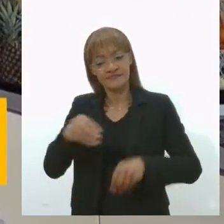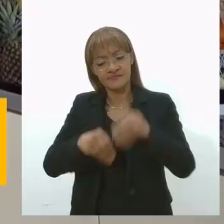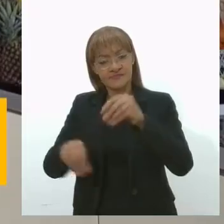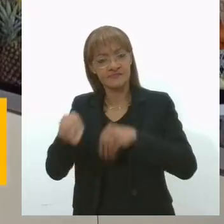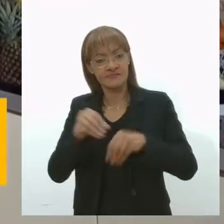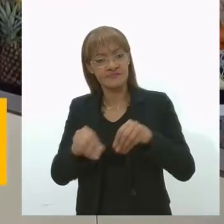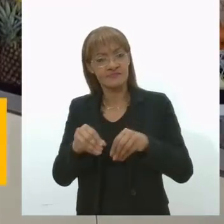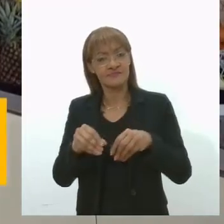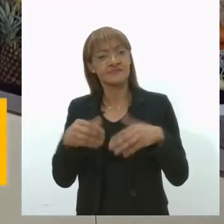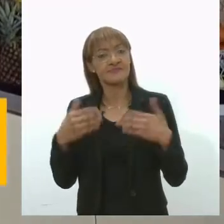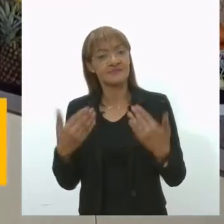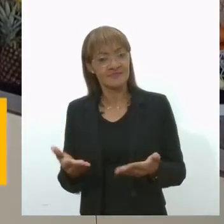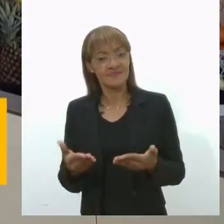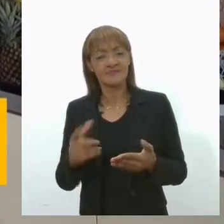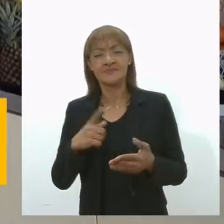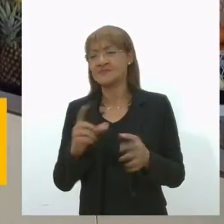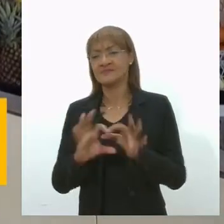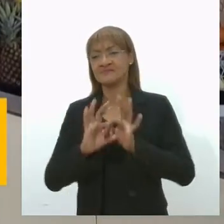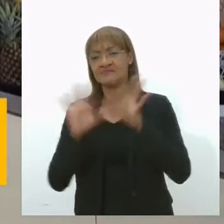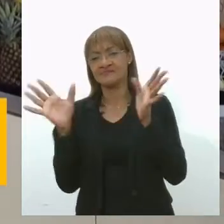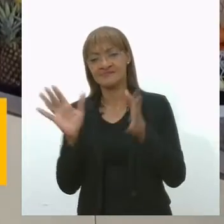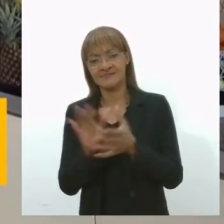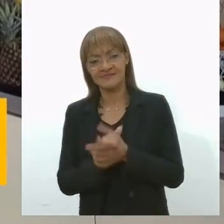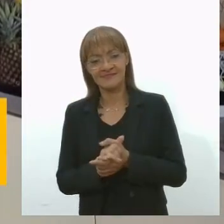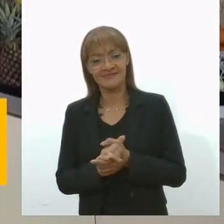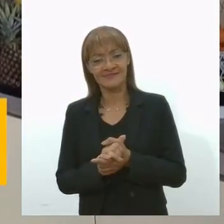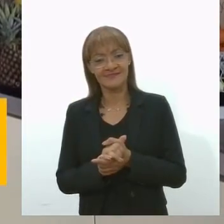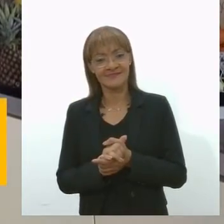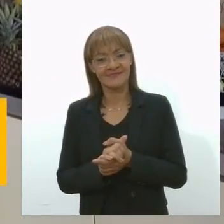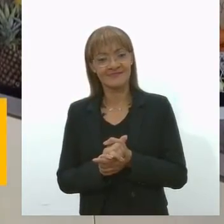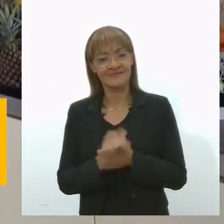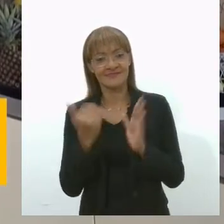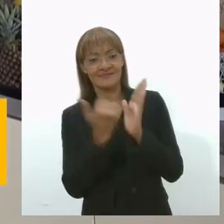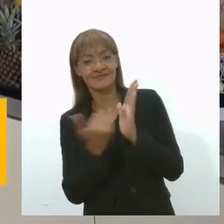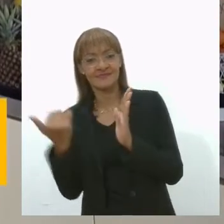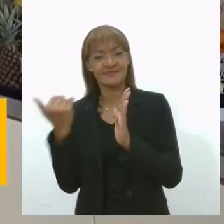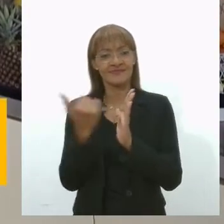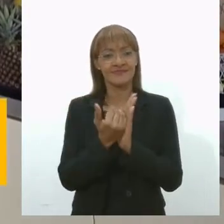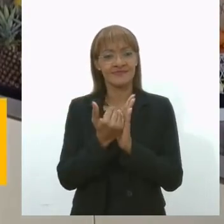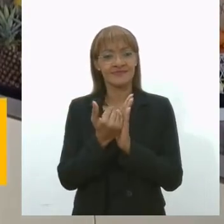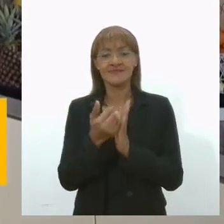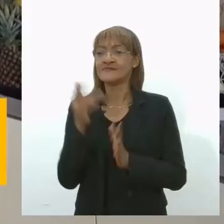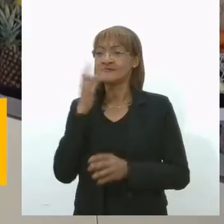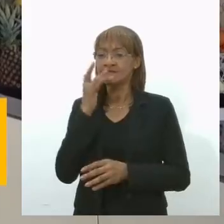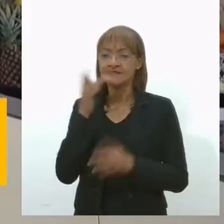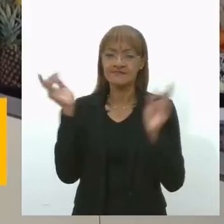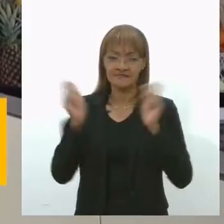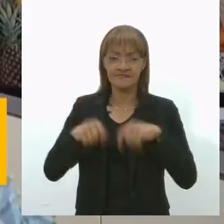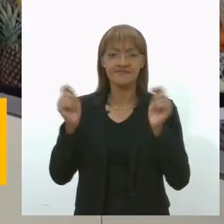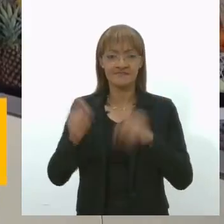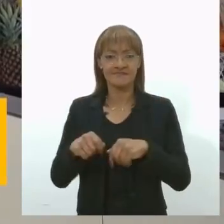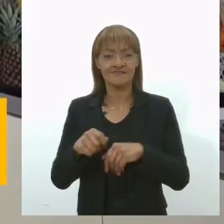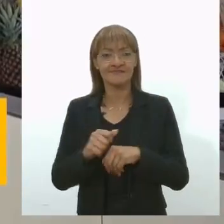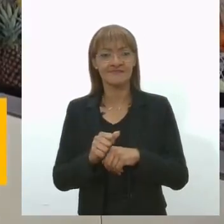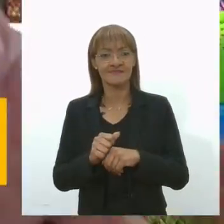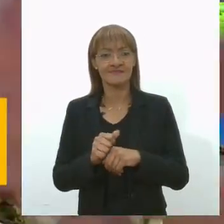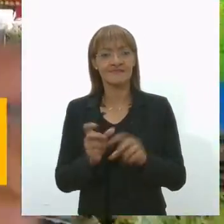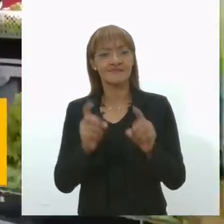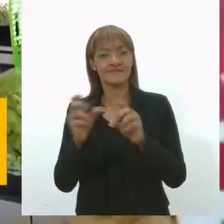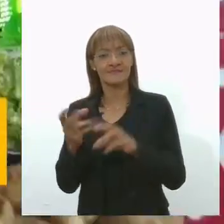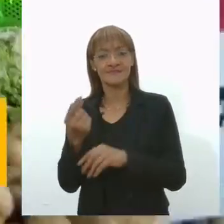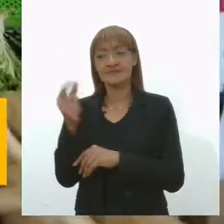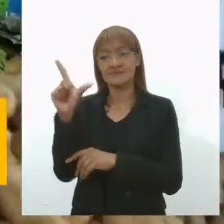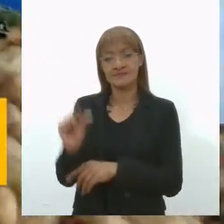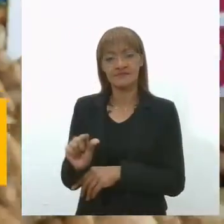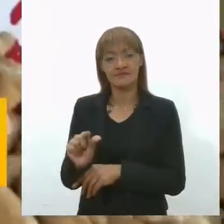então tem mercadoria à vontade. É para mais do dobro, mais de 45, então a expectativa é grande. E o preço lá embaixo.